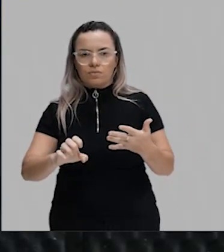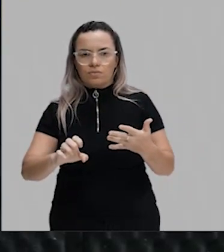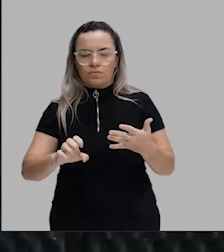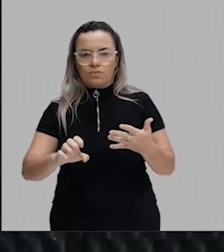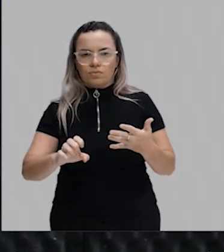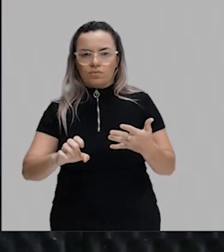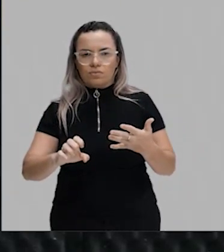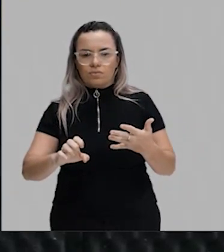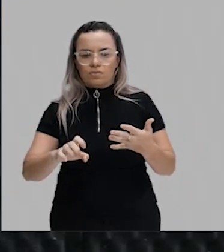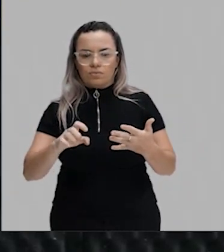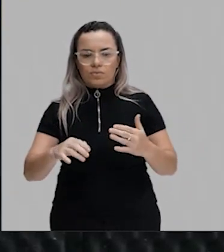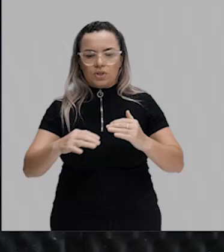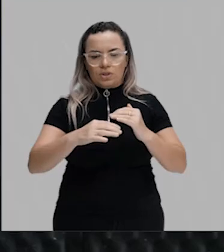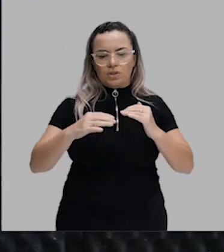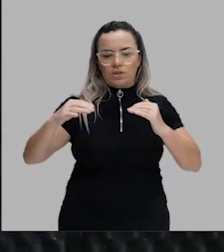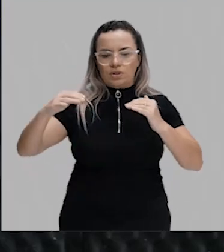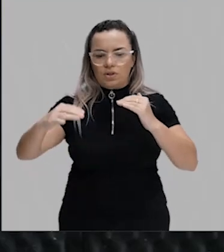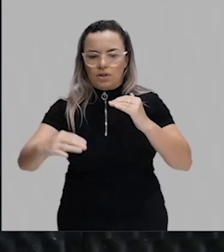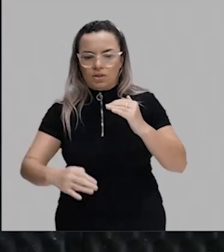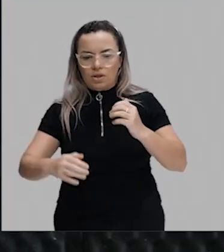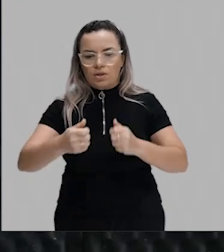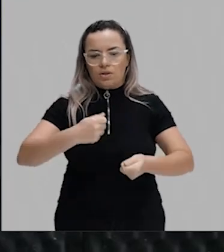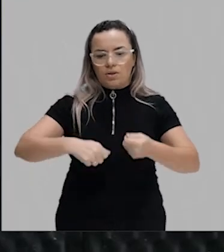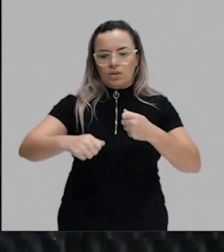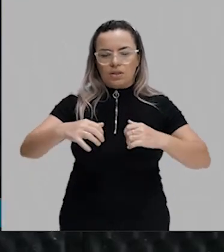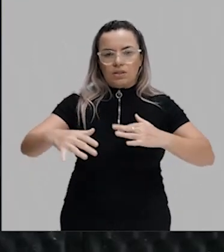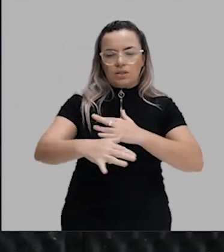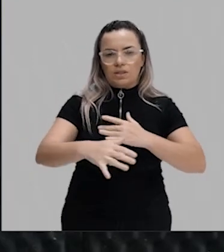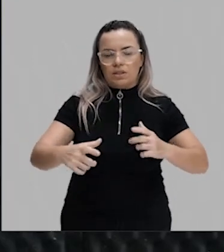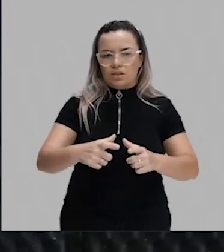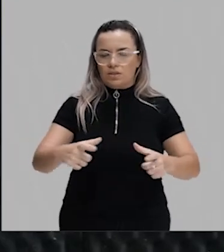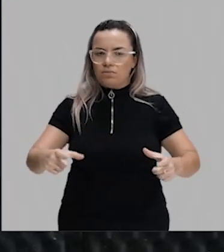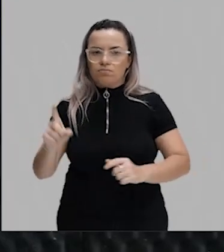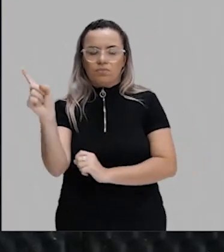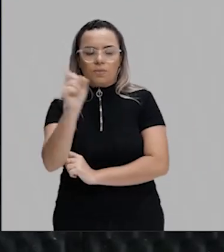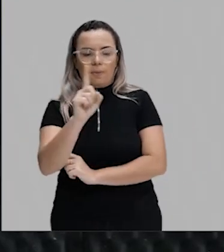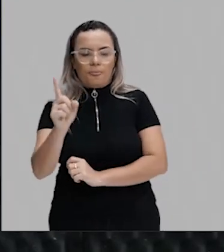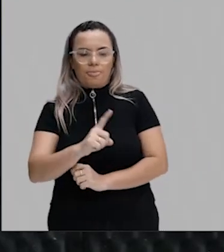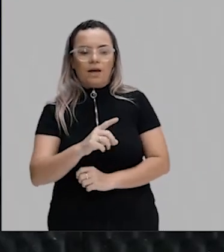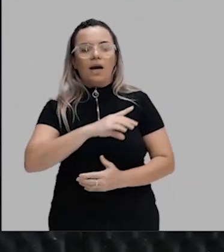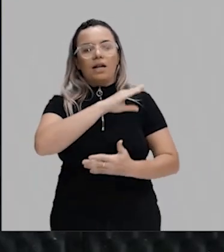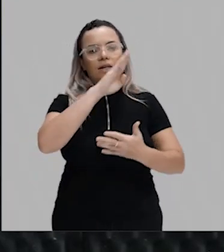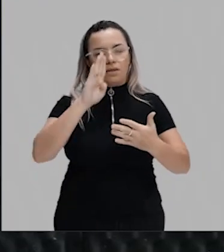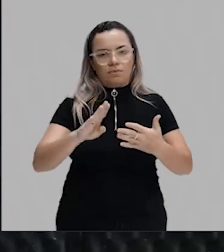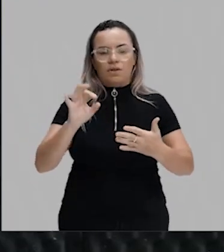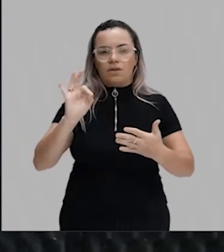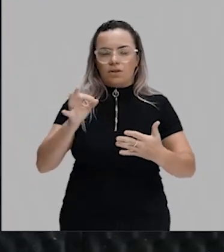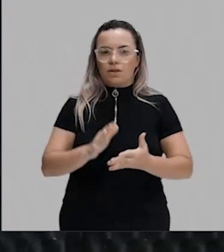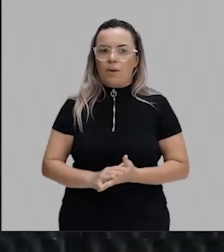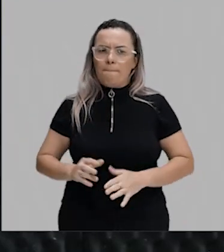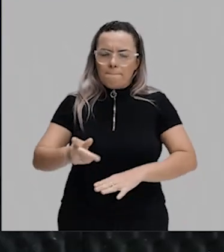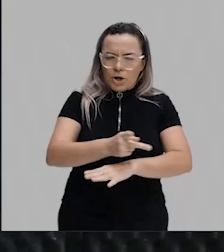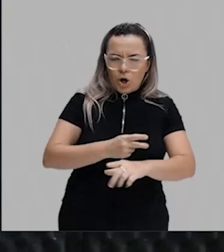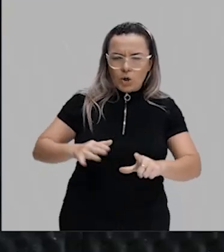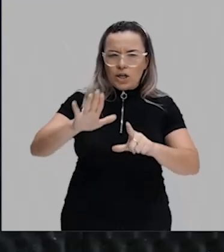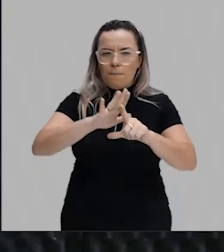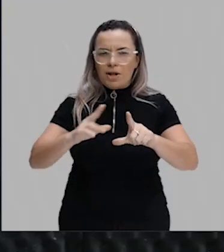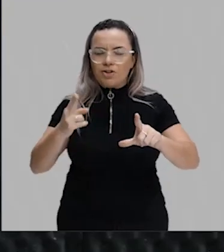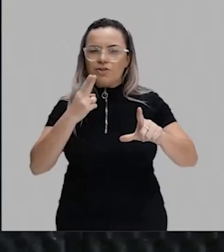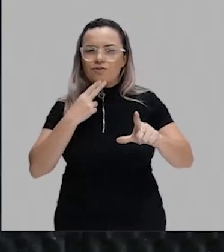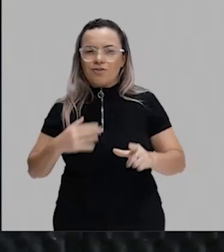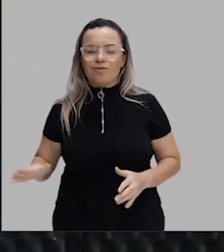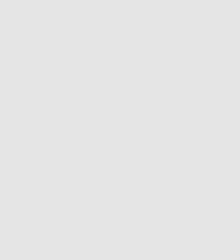cidades, também não há. Então, galera, para essas e outras informações, nos procure na plataforma Gonçalves Dias. Valeu!